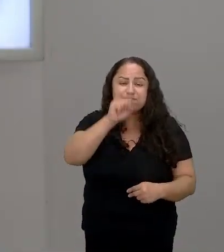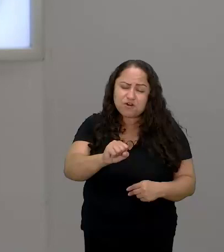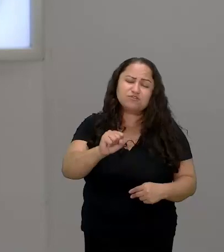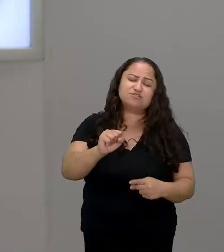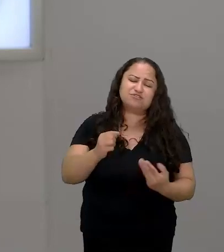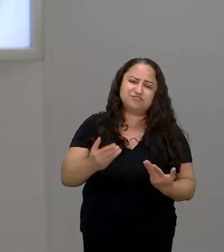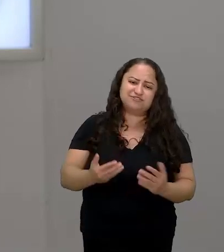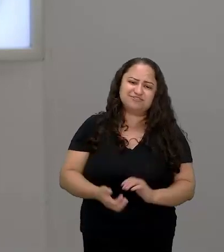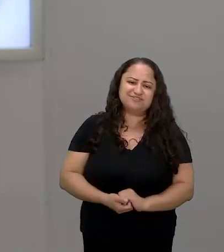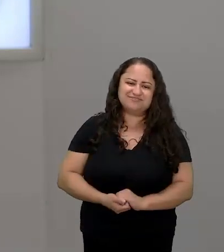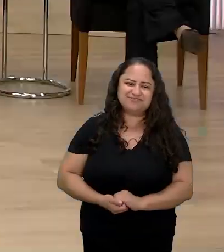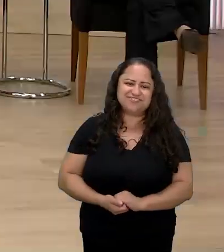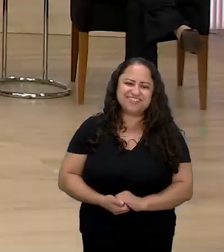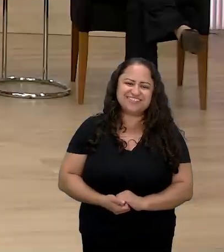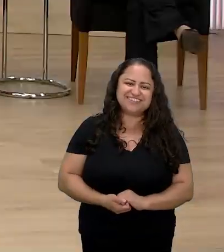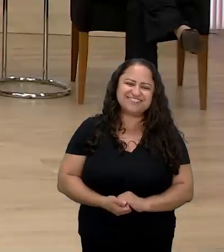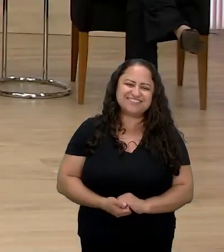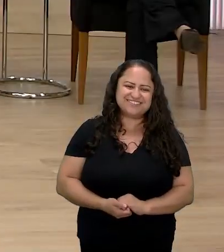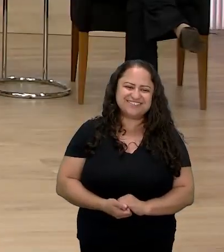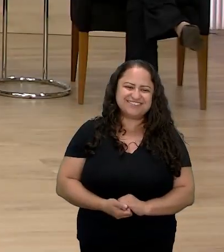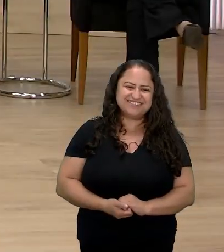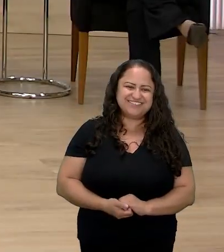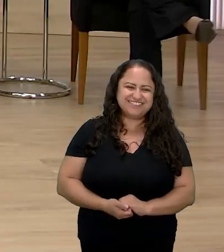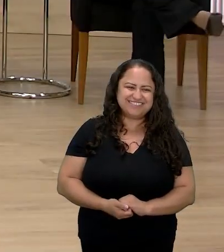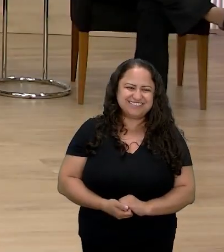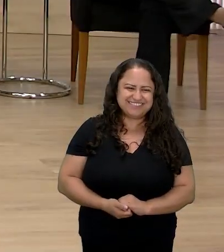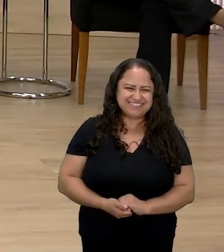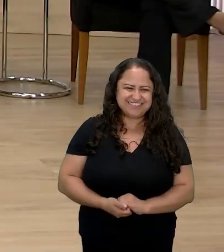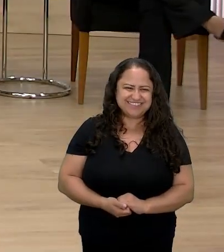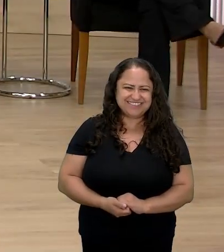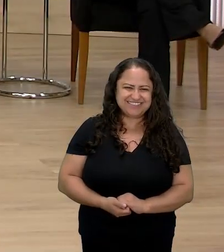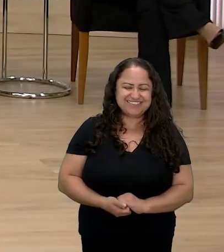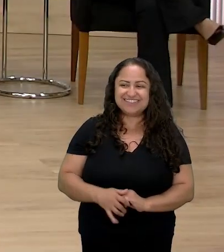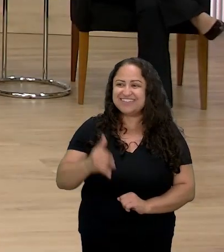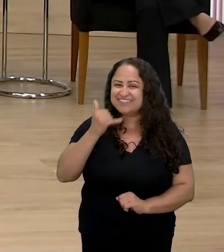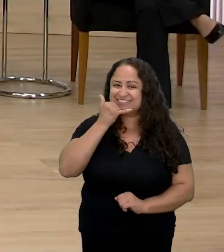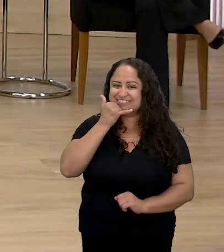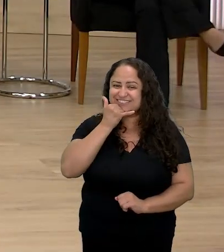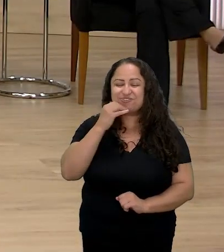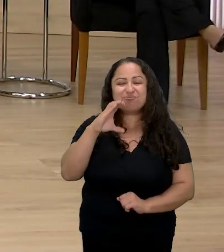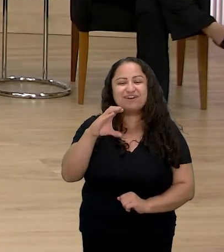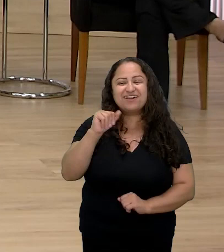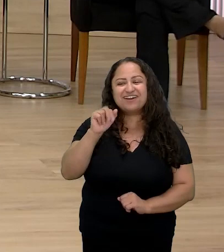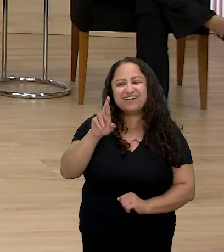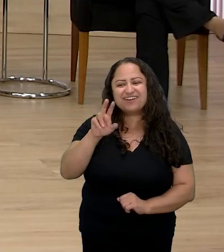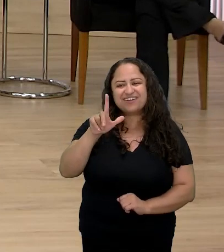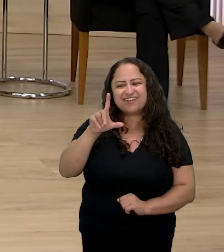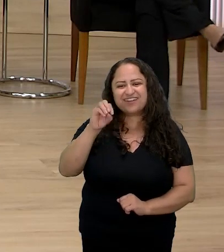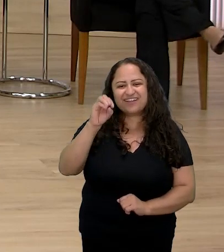Carlos desculpa desculpa esquentou aqui né